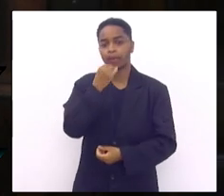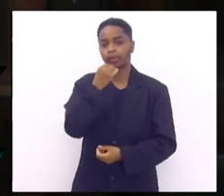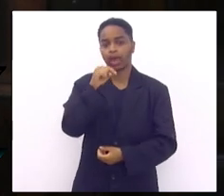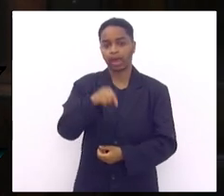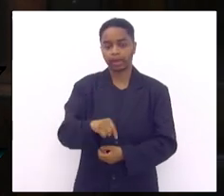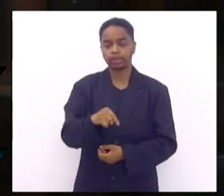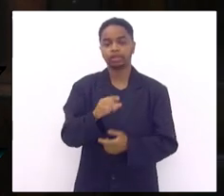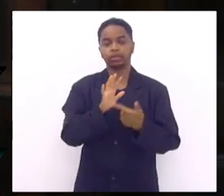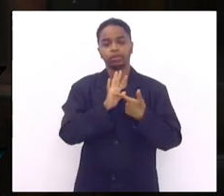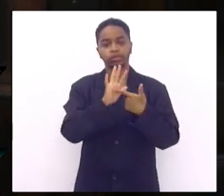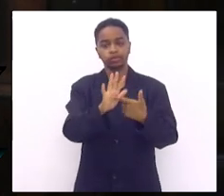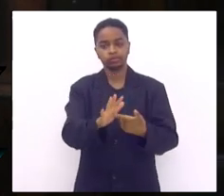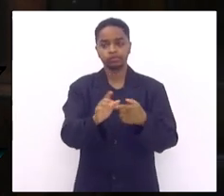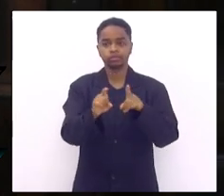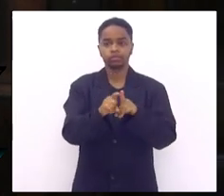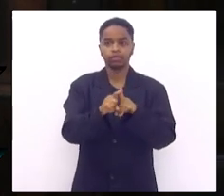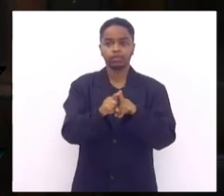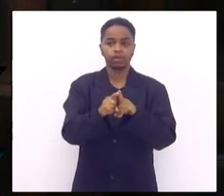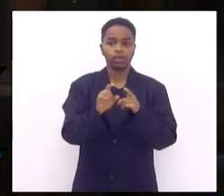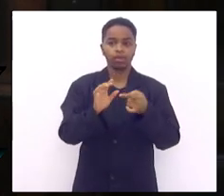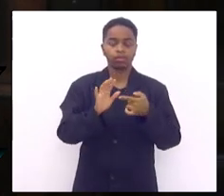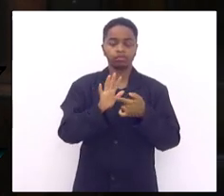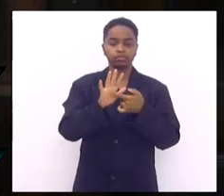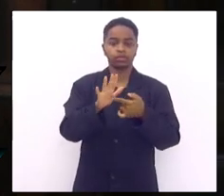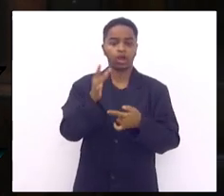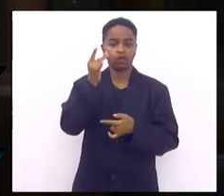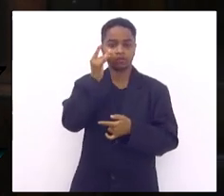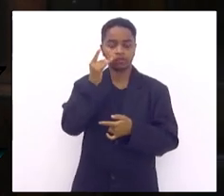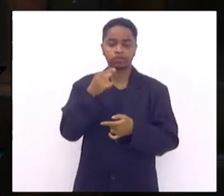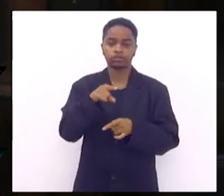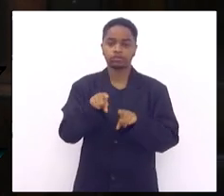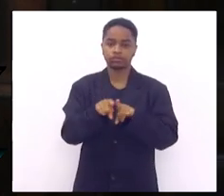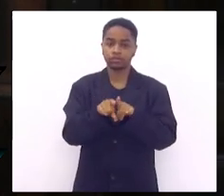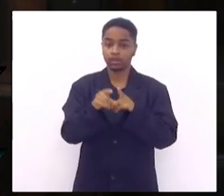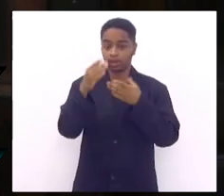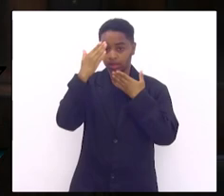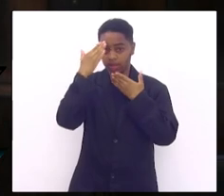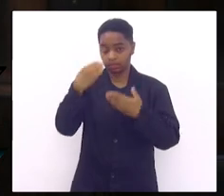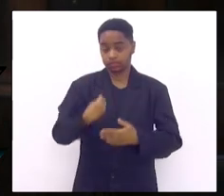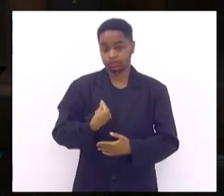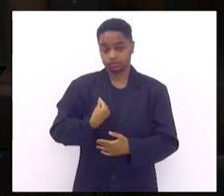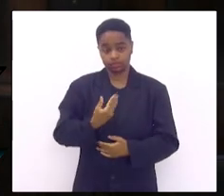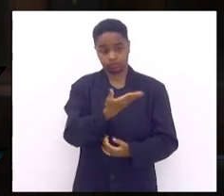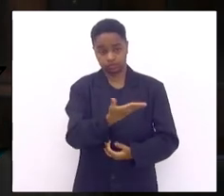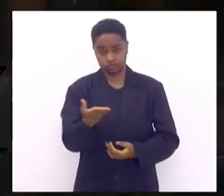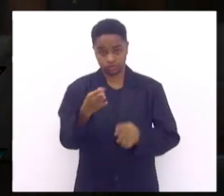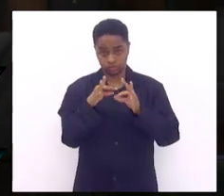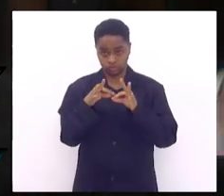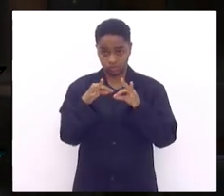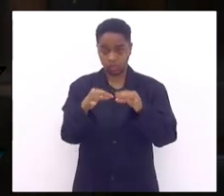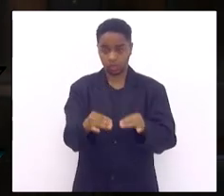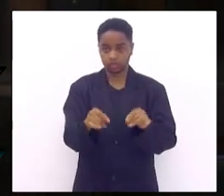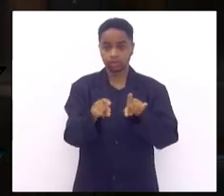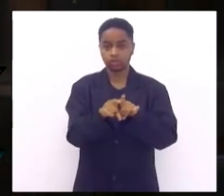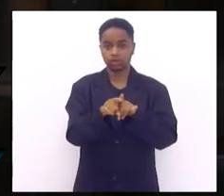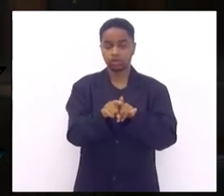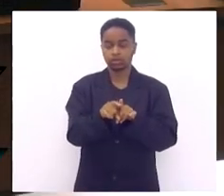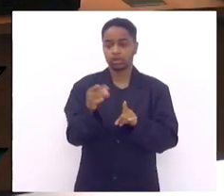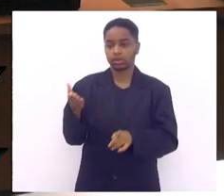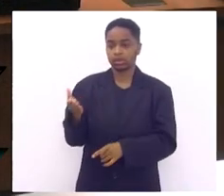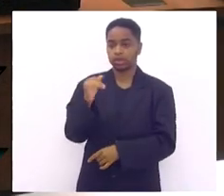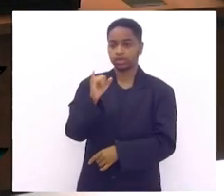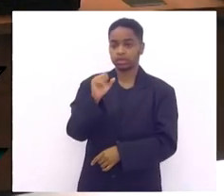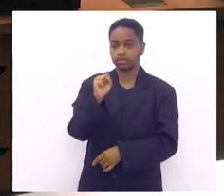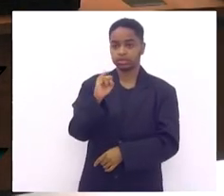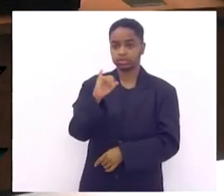essa visibilidade de fazer essa transmissão com muito carinho queria muito agradecer a presença de todos vocês doutor Isidoro